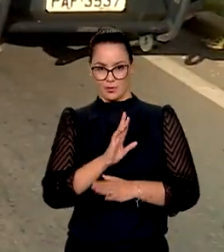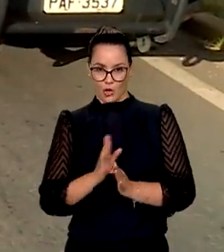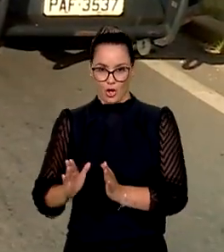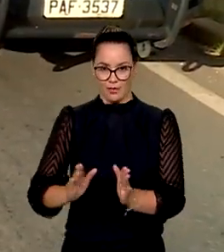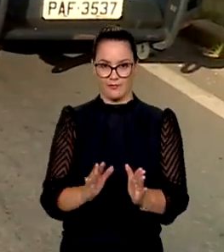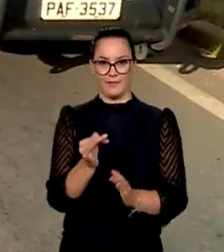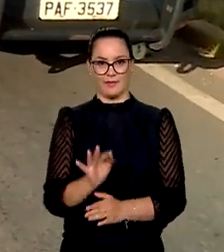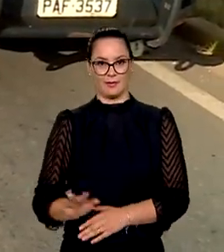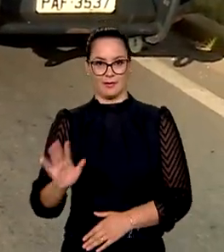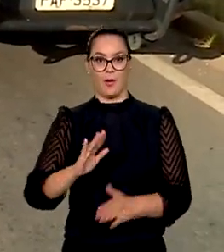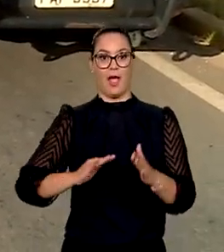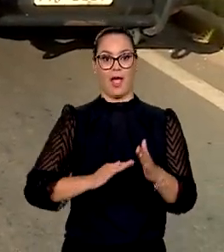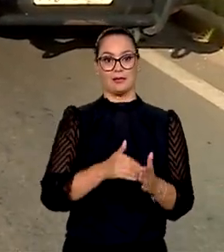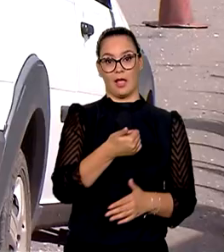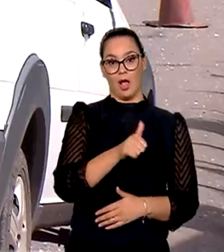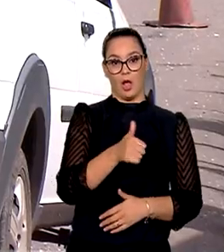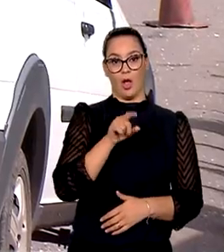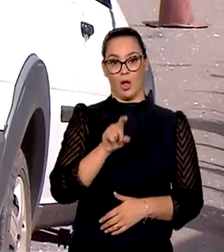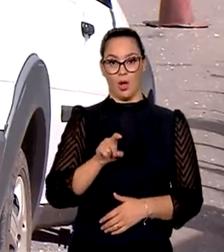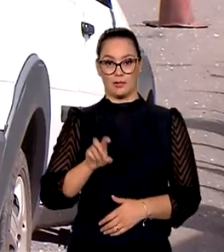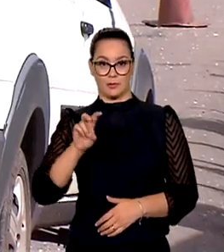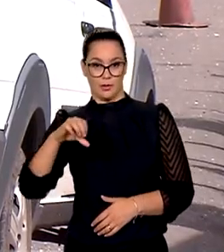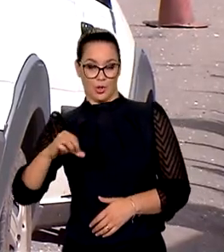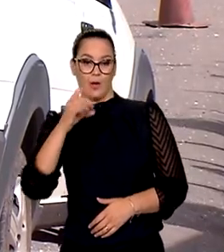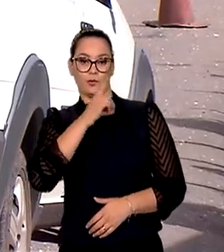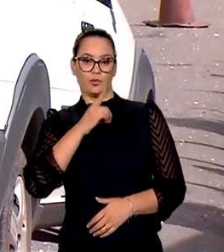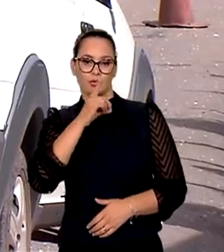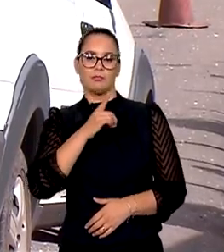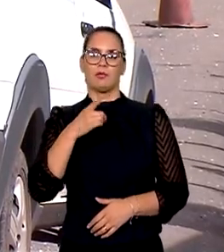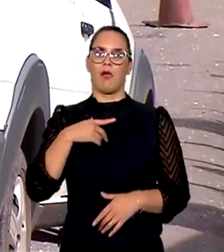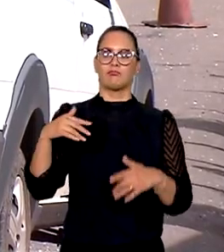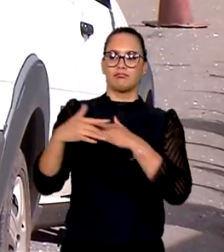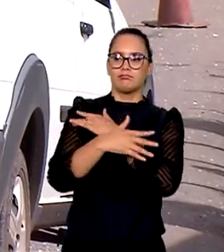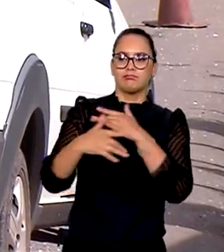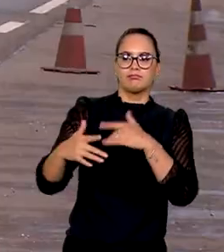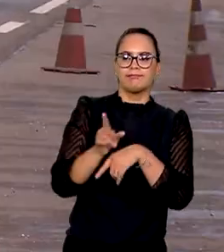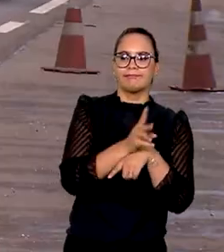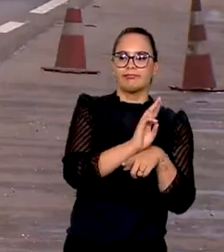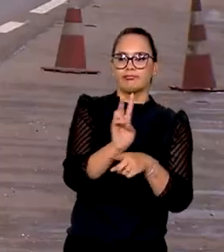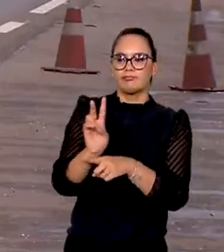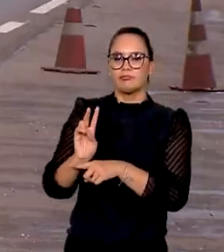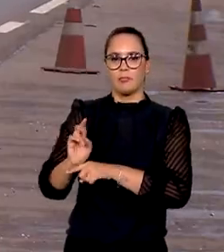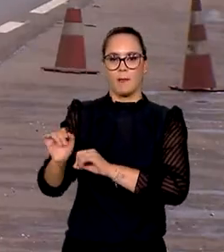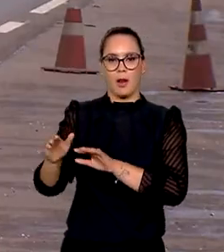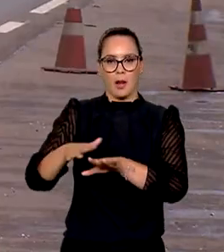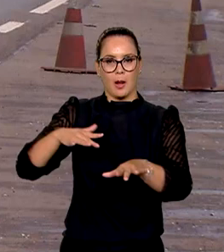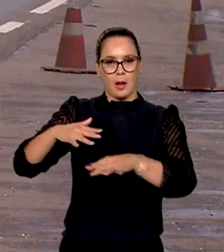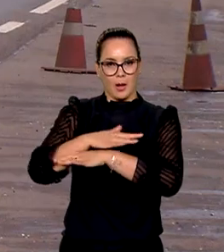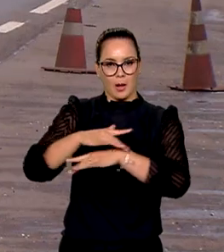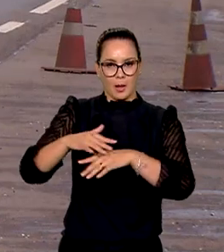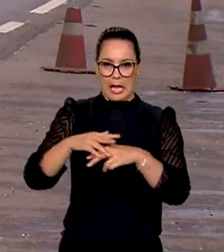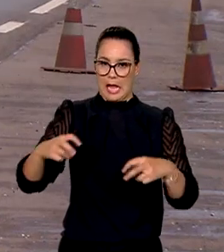23 horas e 59 minutos de domingo, os agentes estarão mobilizados nos locais de maior incidência de